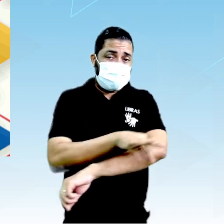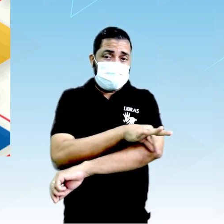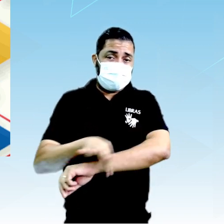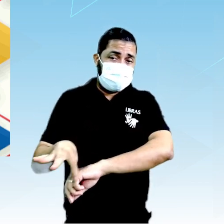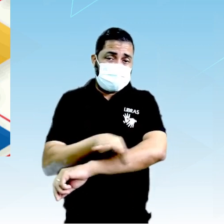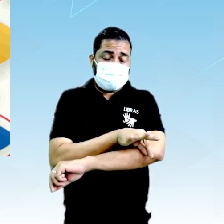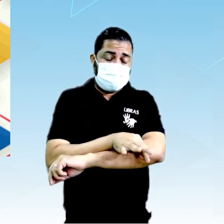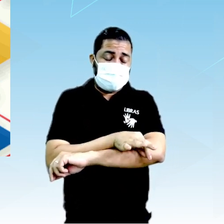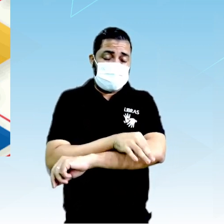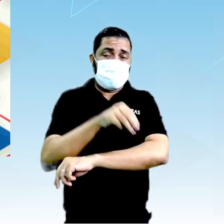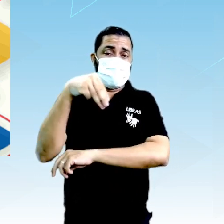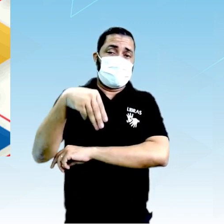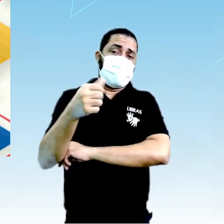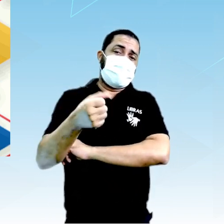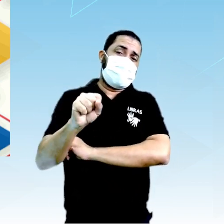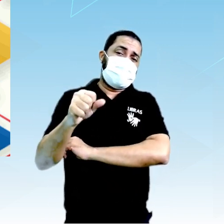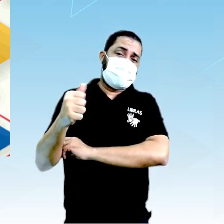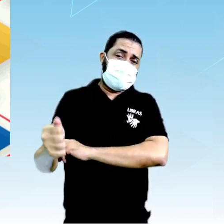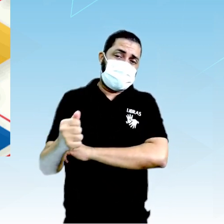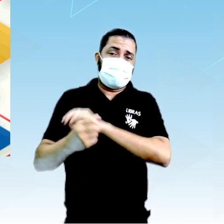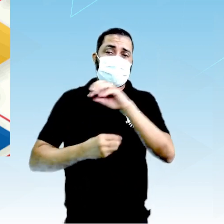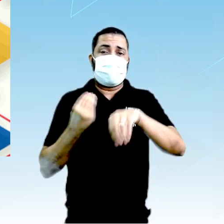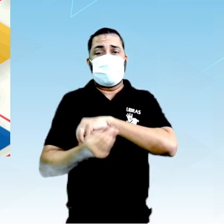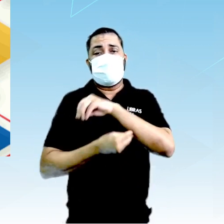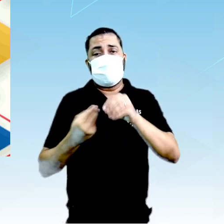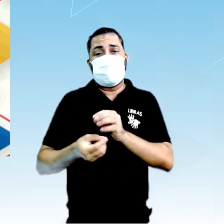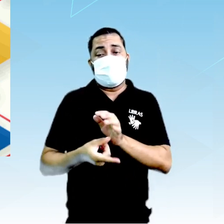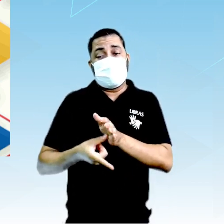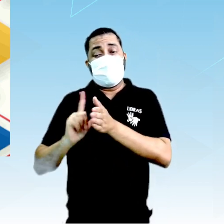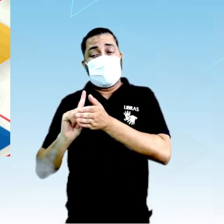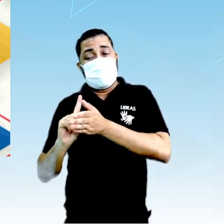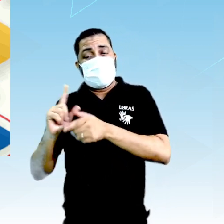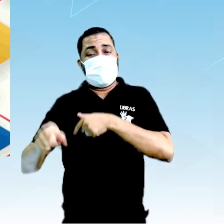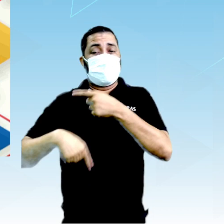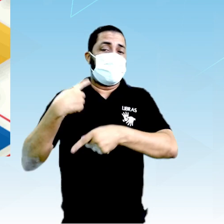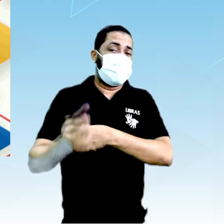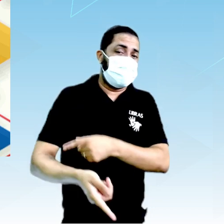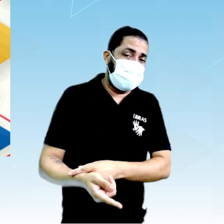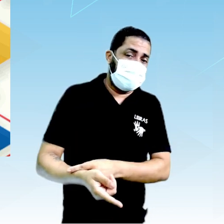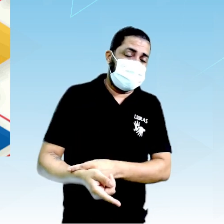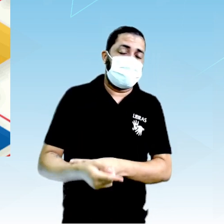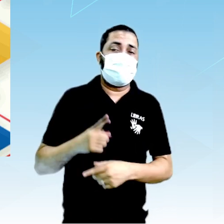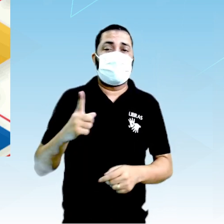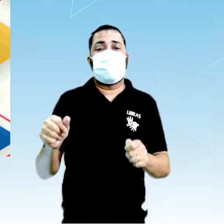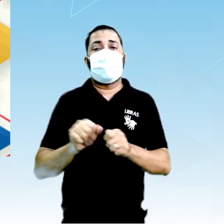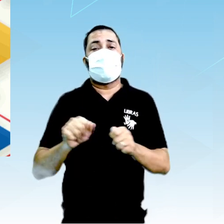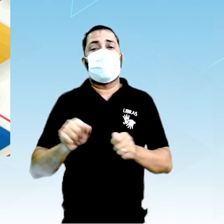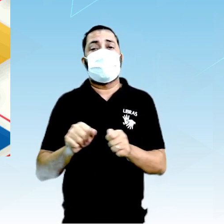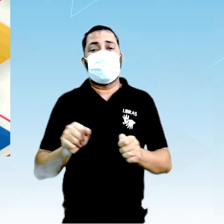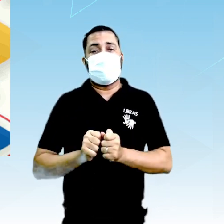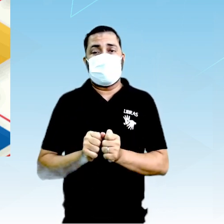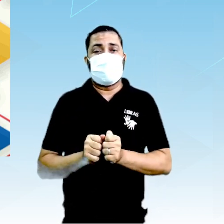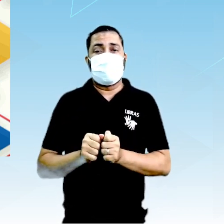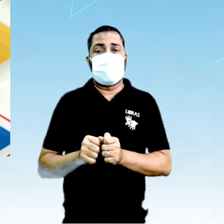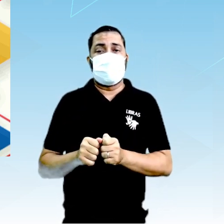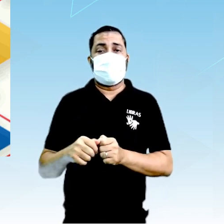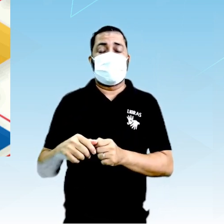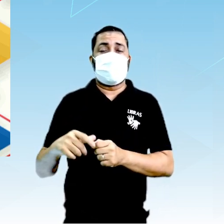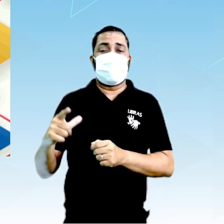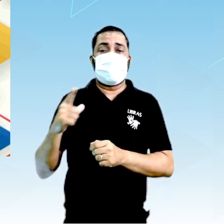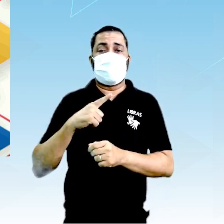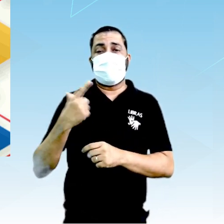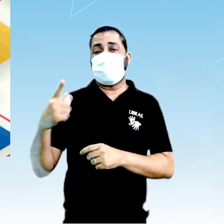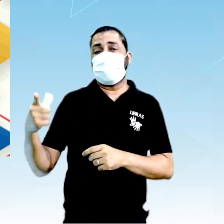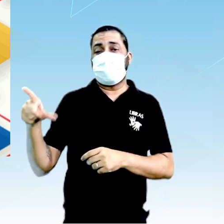da massa das substâncias antes e após a reação. Uma vez que ele faz isso, ele permite a